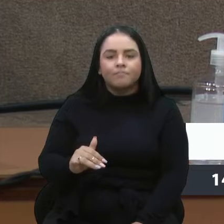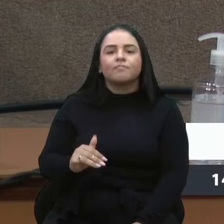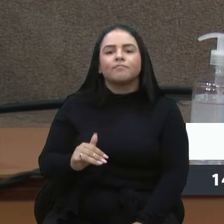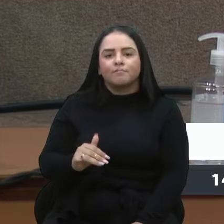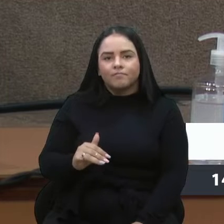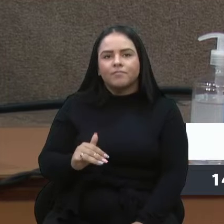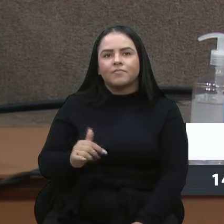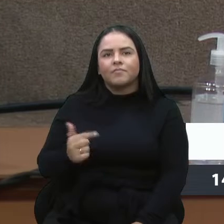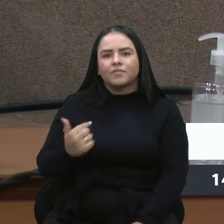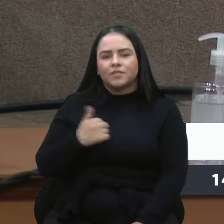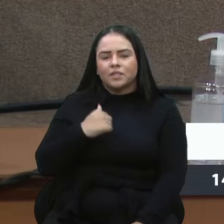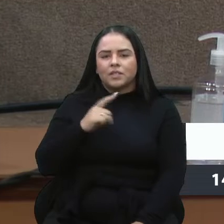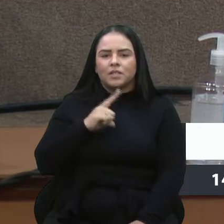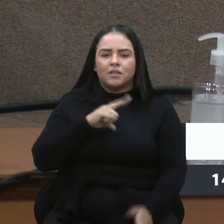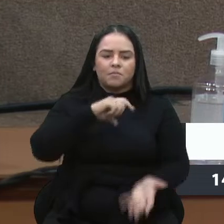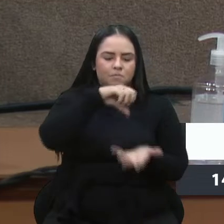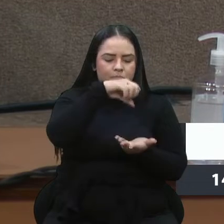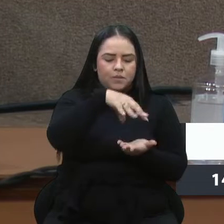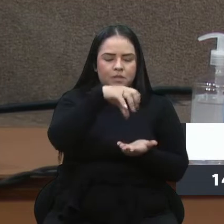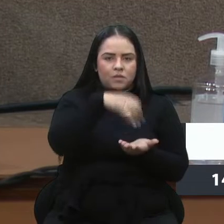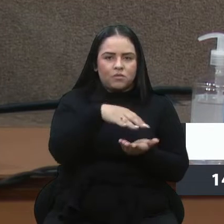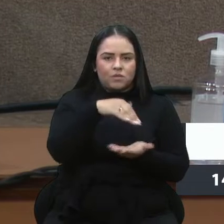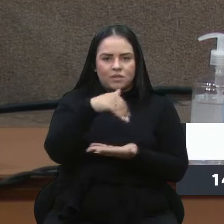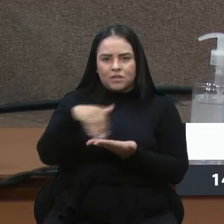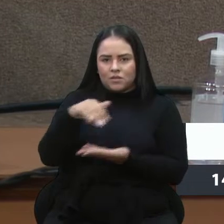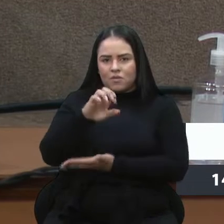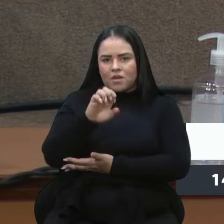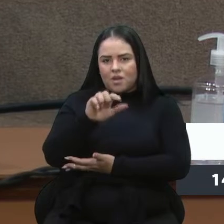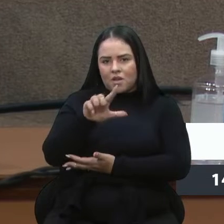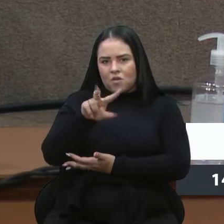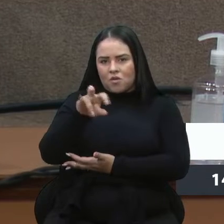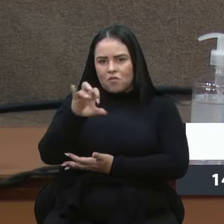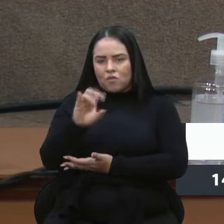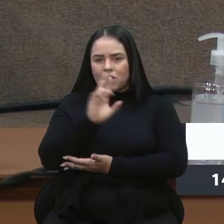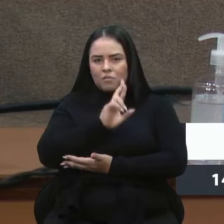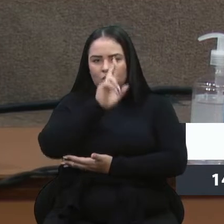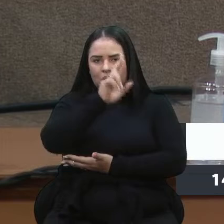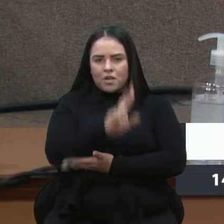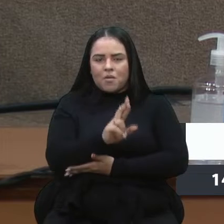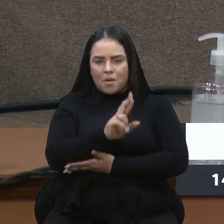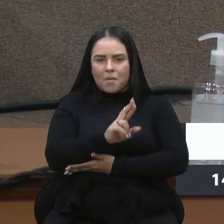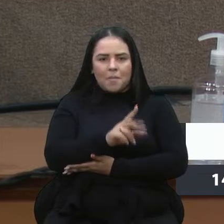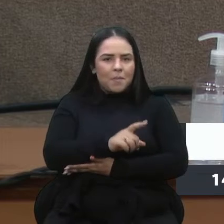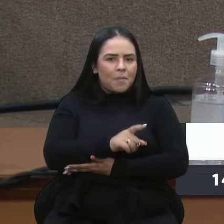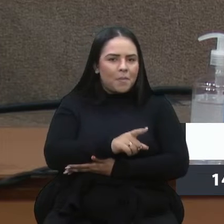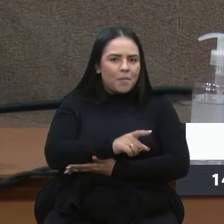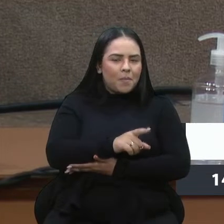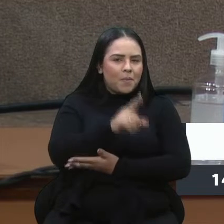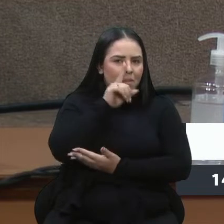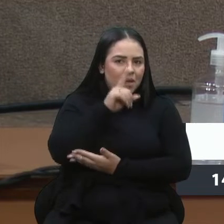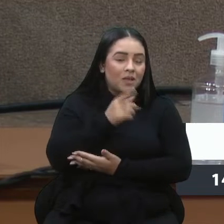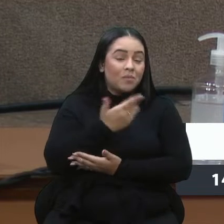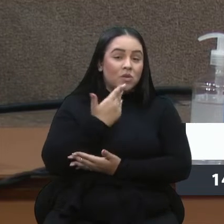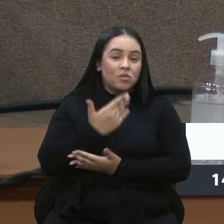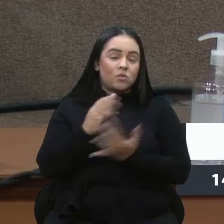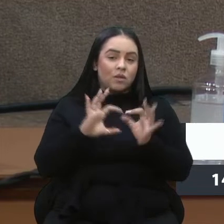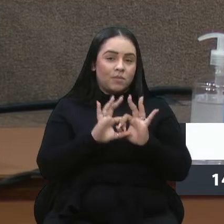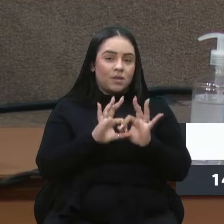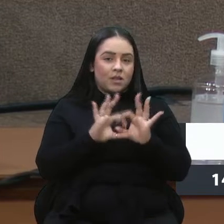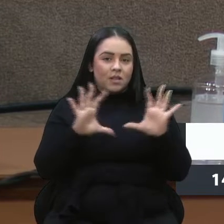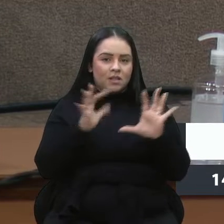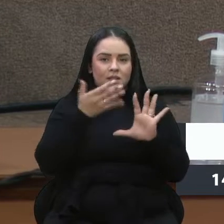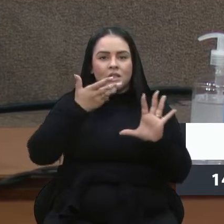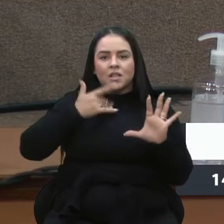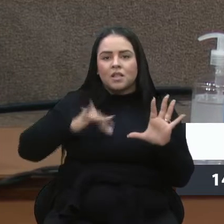Eu recebi um print de um secretário, Elvio Giane, que respondeu a uma mãe, que disse que ela pediu para liberar as crianças, ele respondeu,